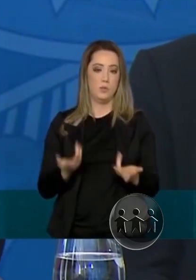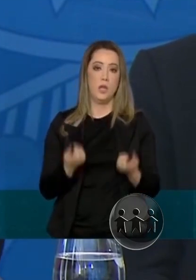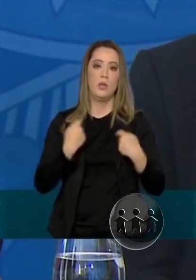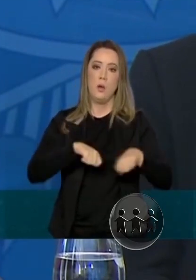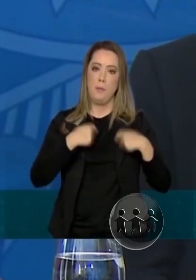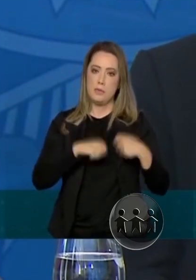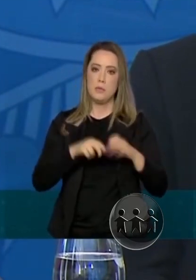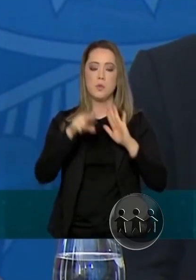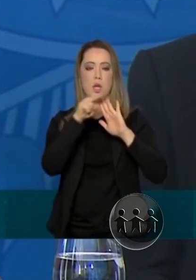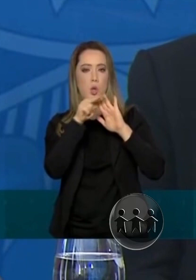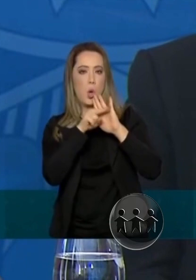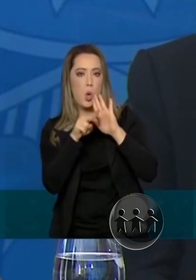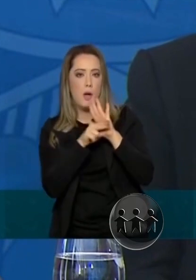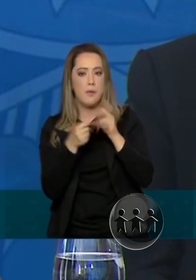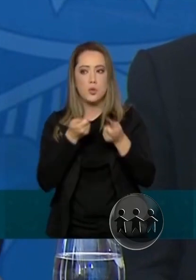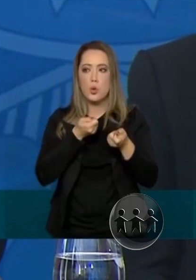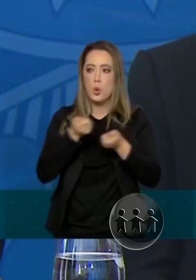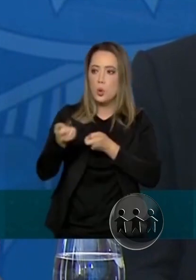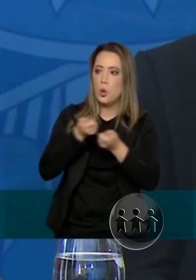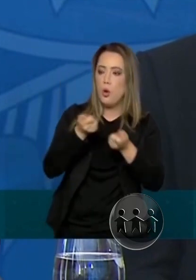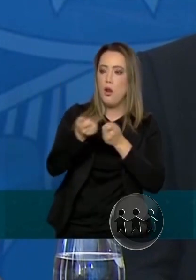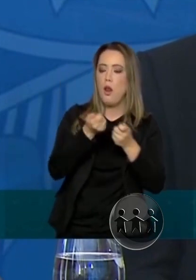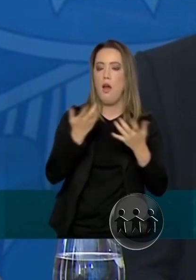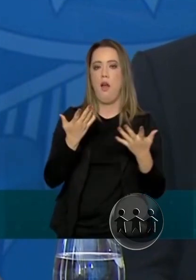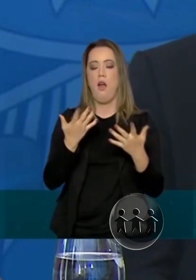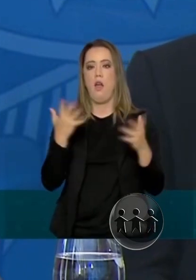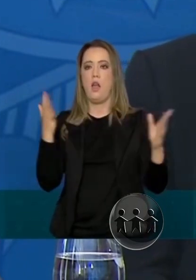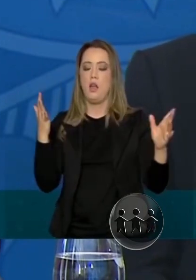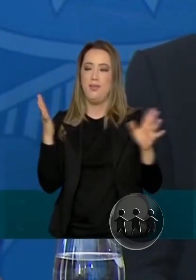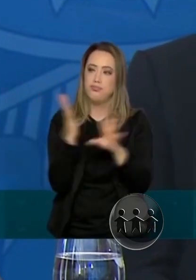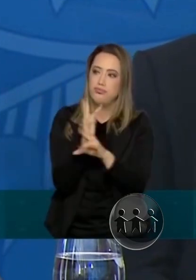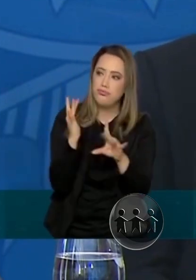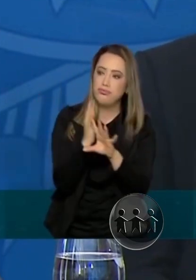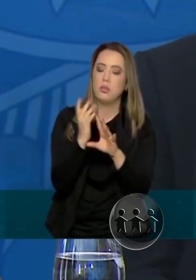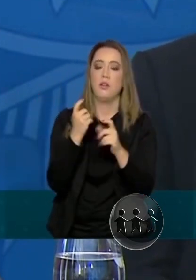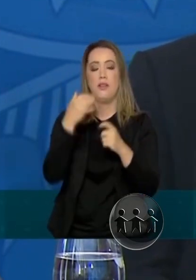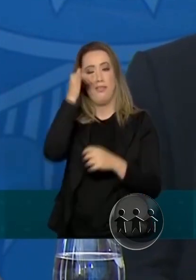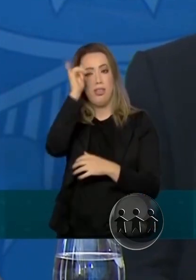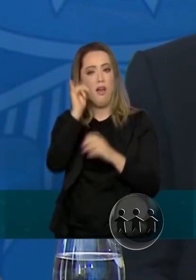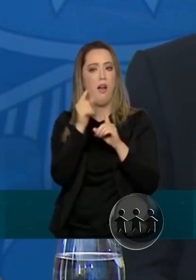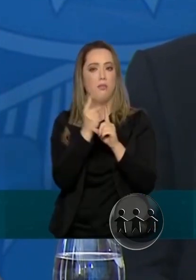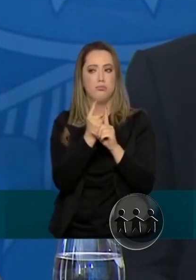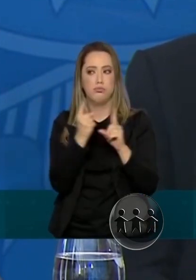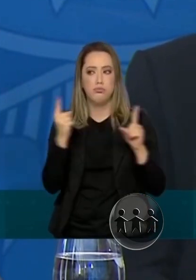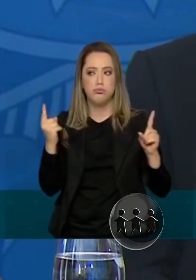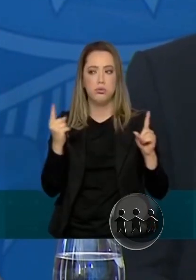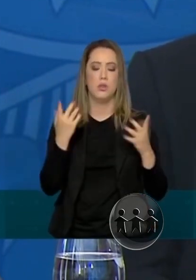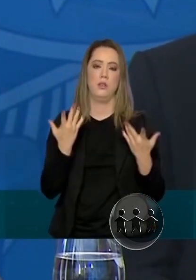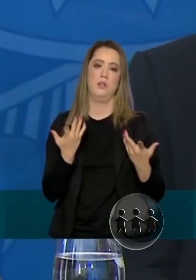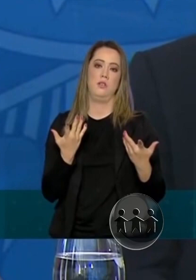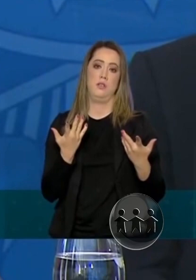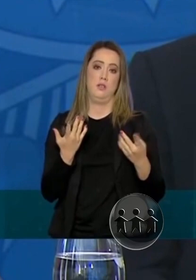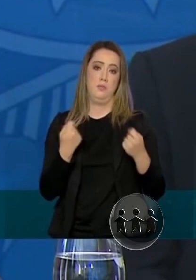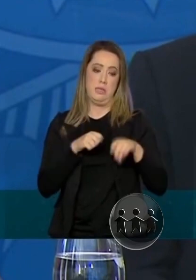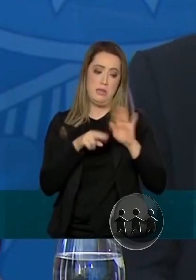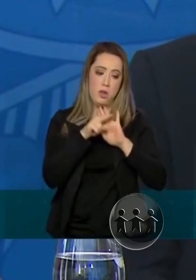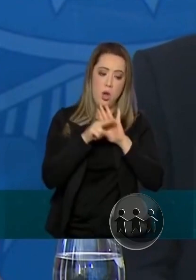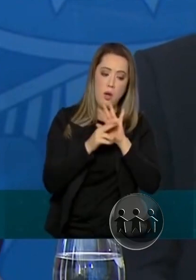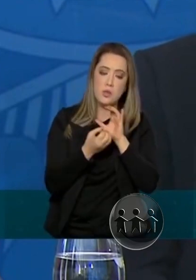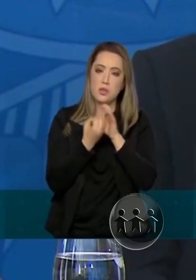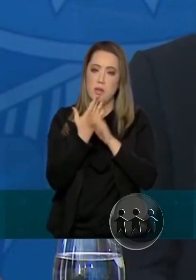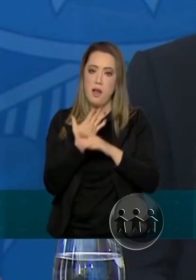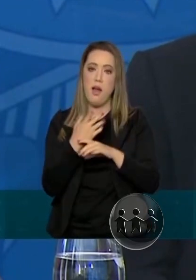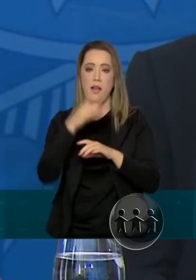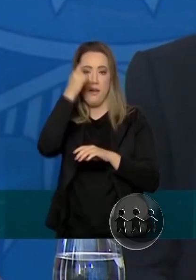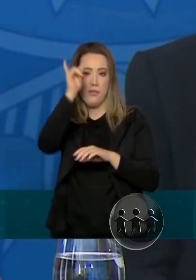movimentação social, esse distanciamento, para que se evite a figura do lockdown